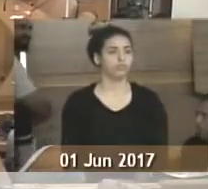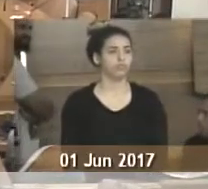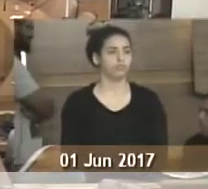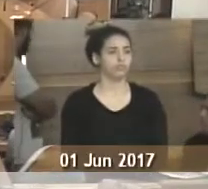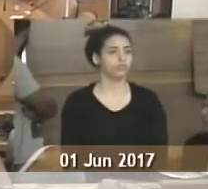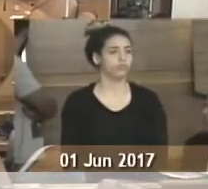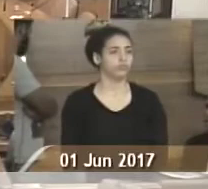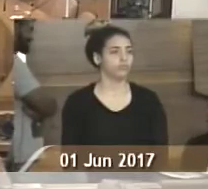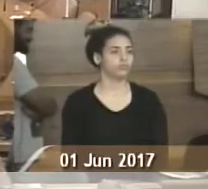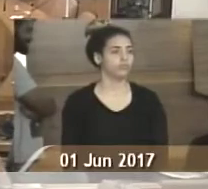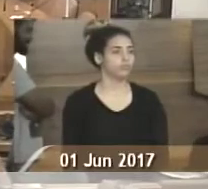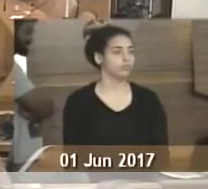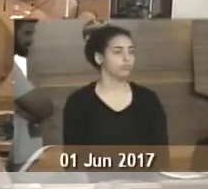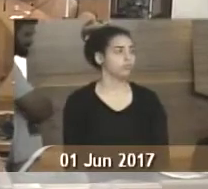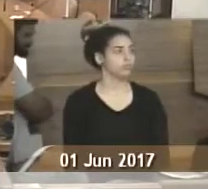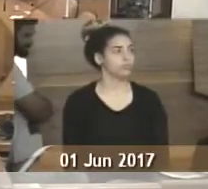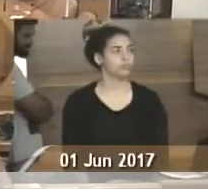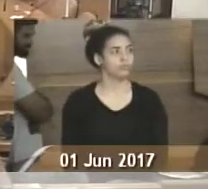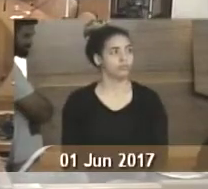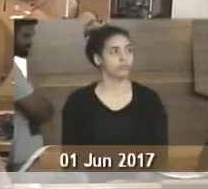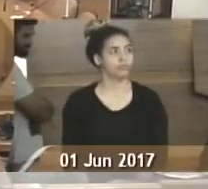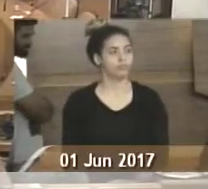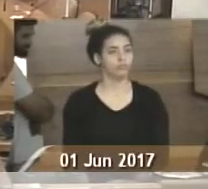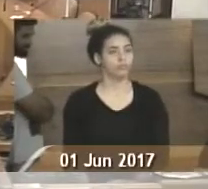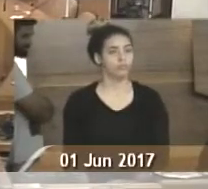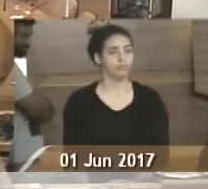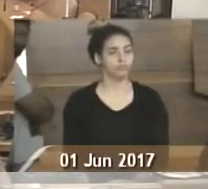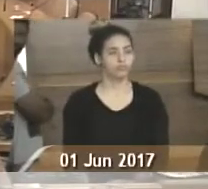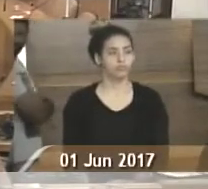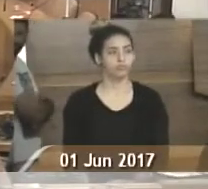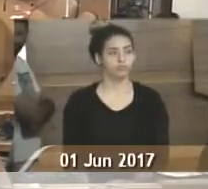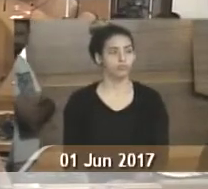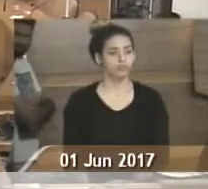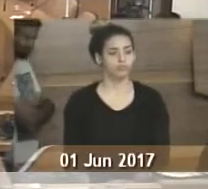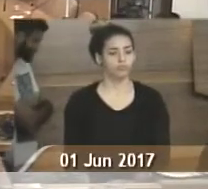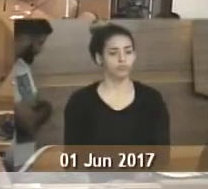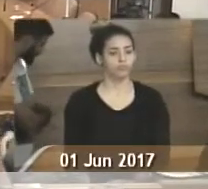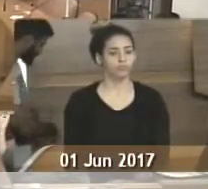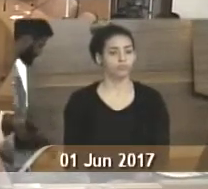Não, alguma coisa? Não. Não, alguma coisa.